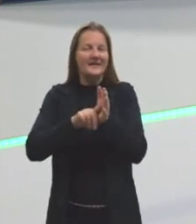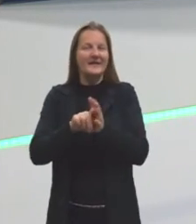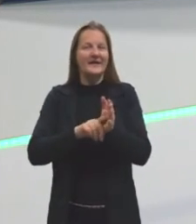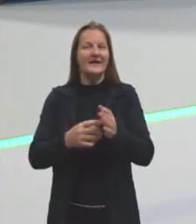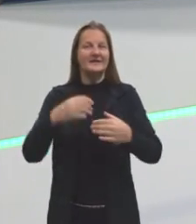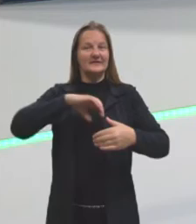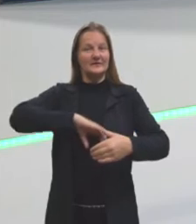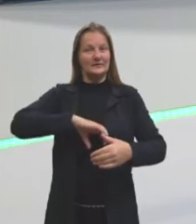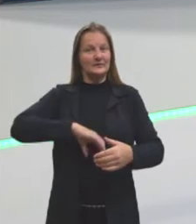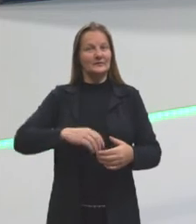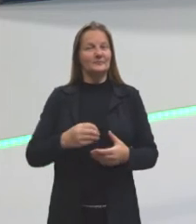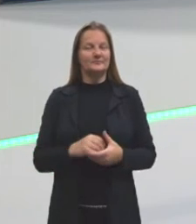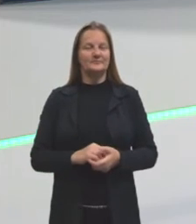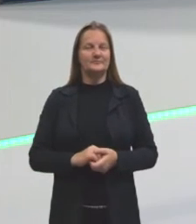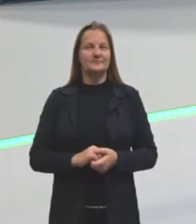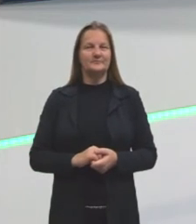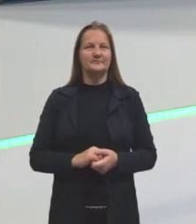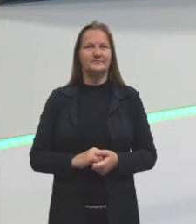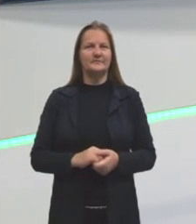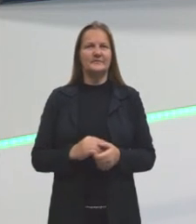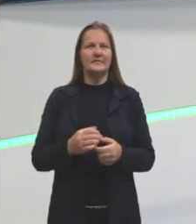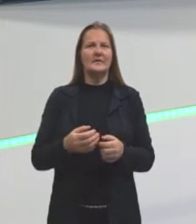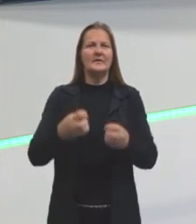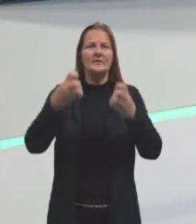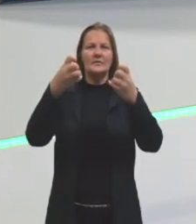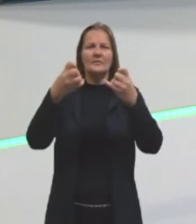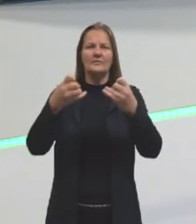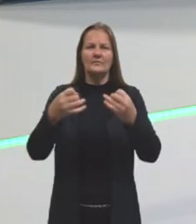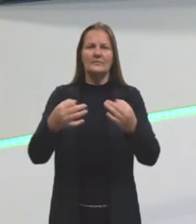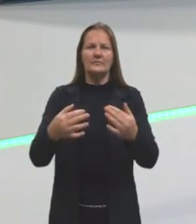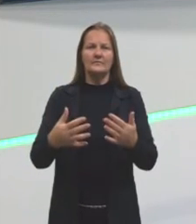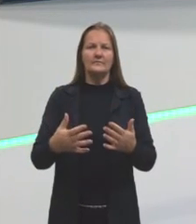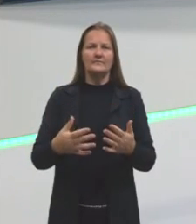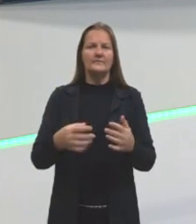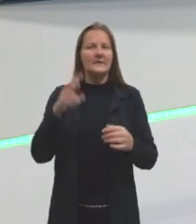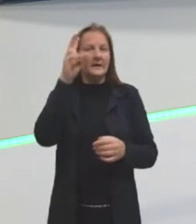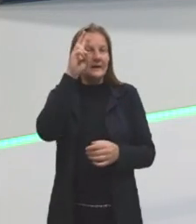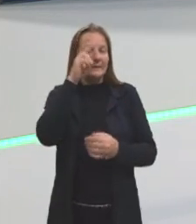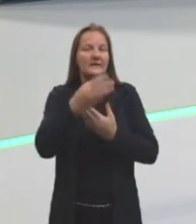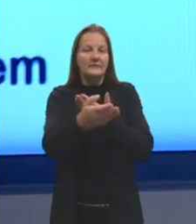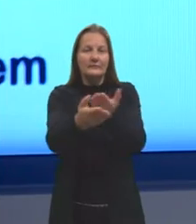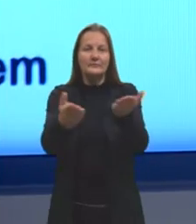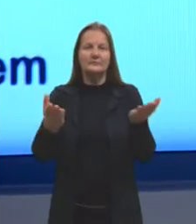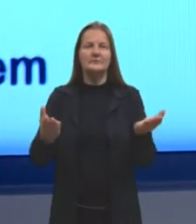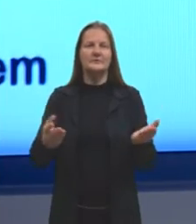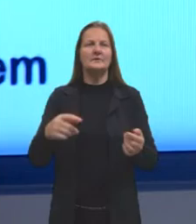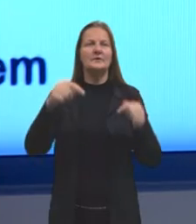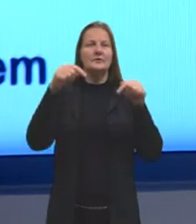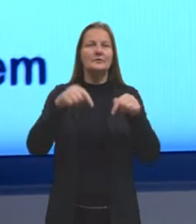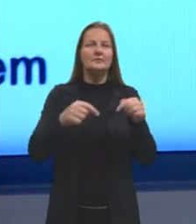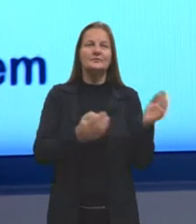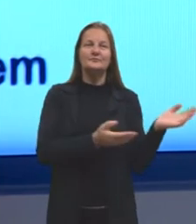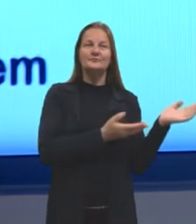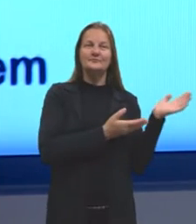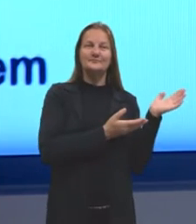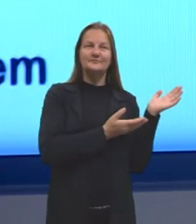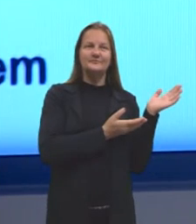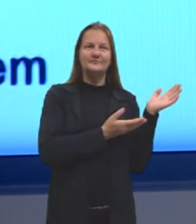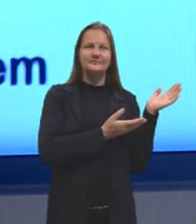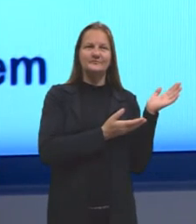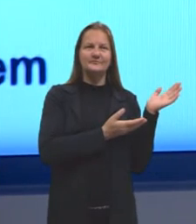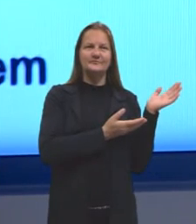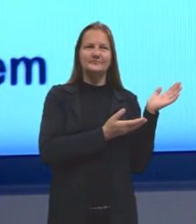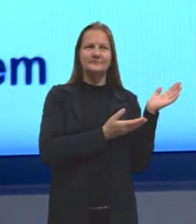língua portuguesa. Antes de começar efetivamente a aula, eu quero lembrar vocês que aqui no cantinho vocês têm